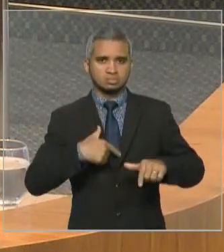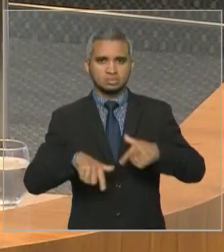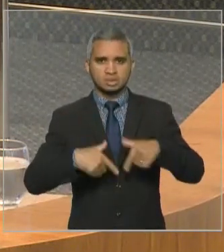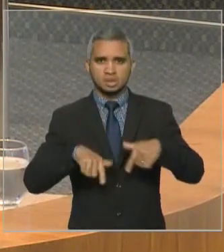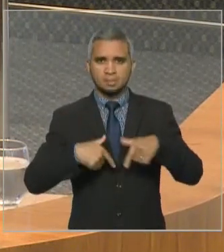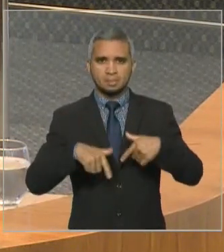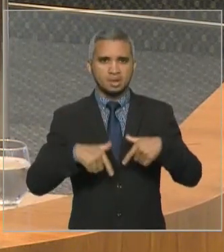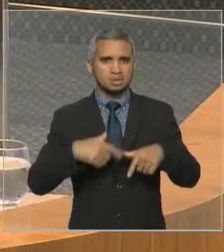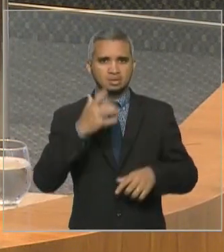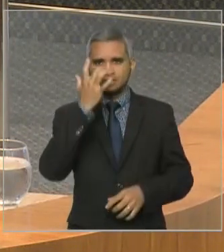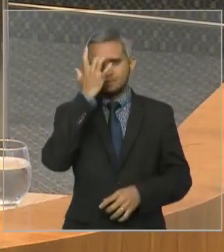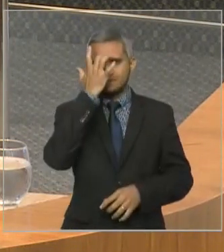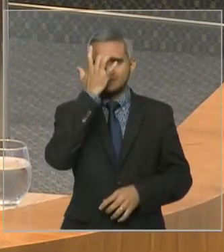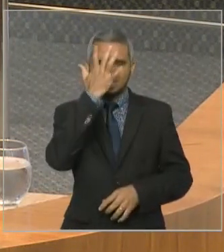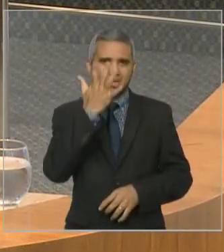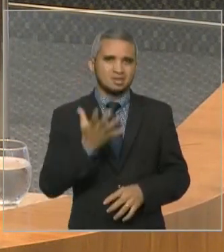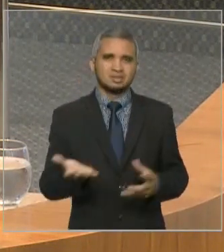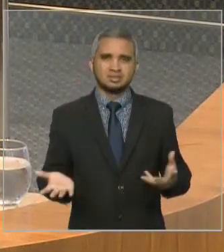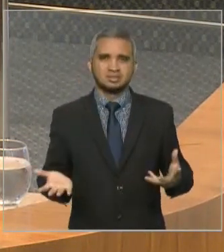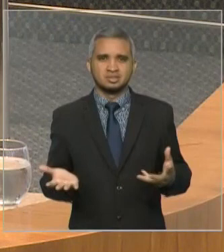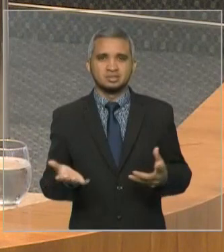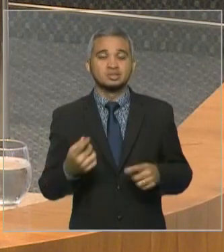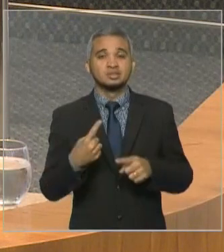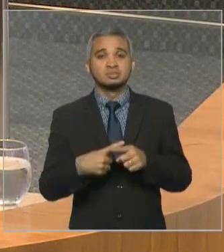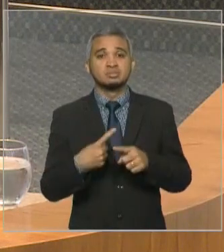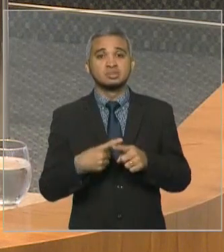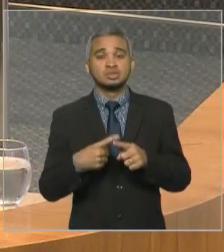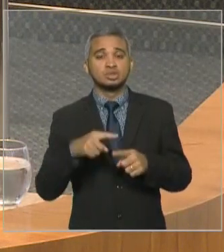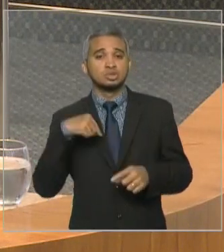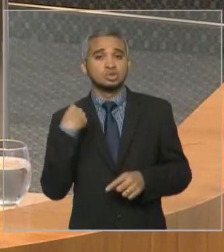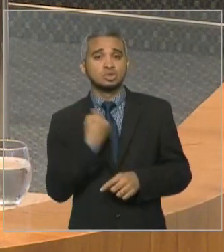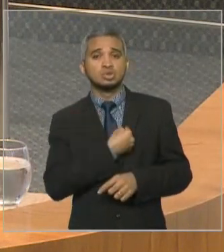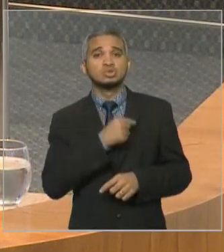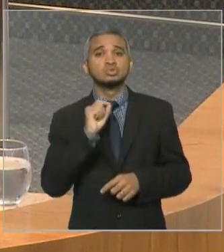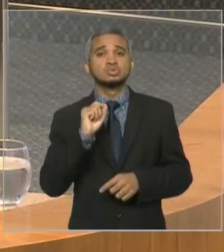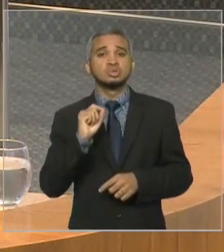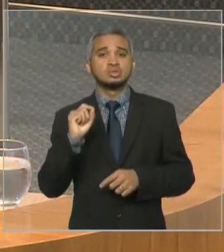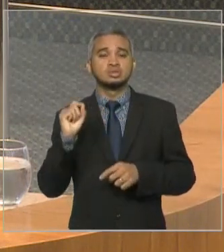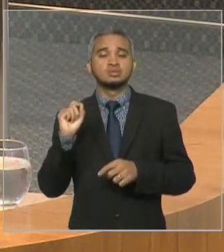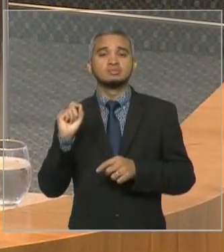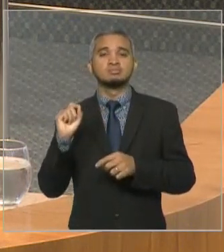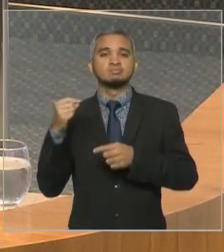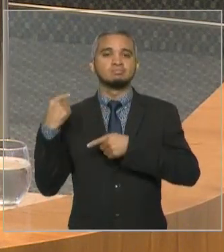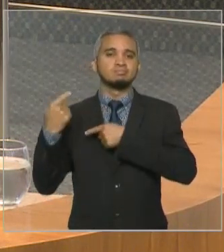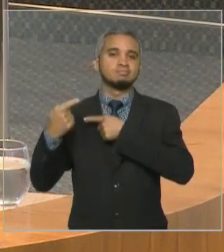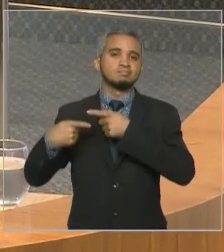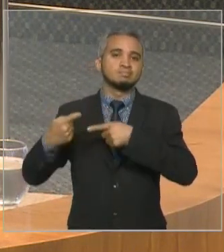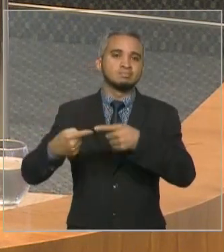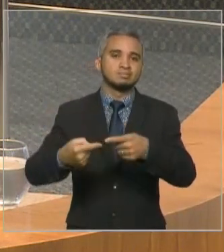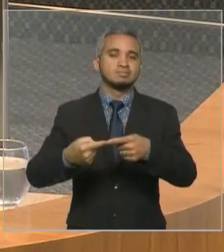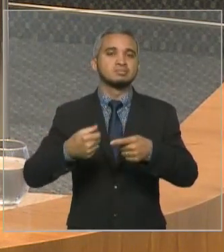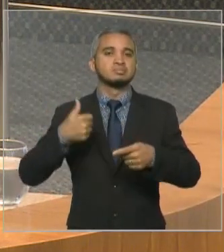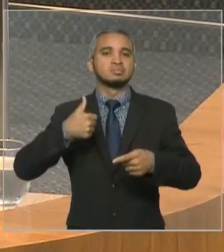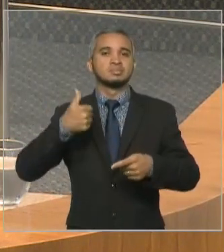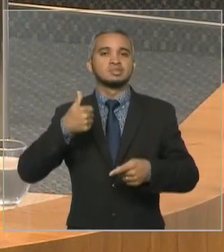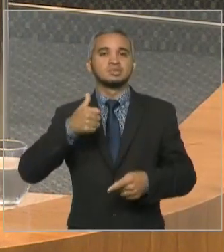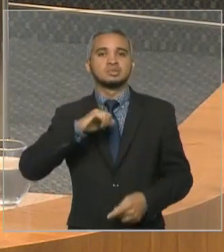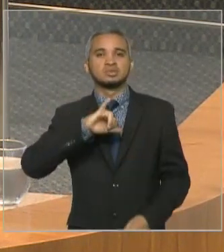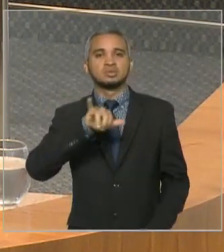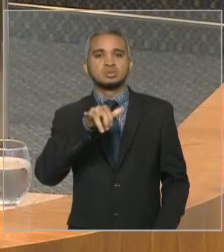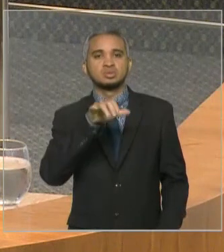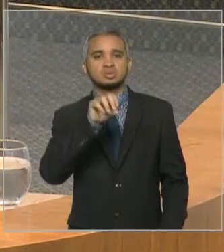por ter sido, porque nós fomos, sucedemos a gestão do deputado João Evangelista, que fez aqui um grande trabalho.